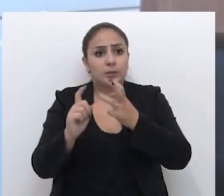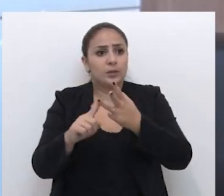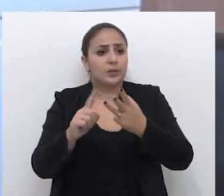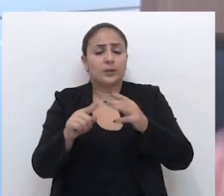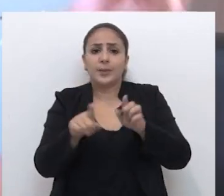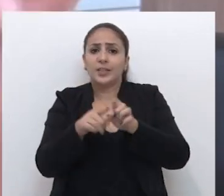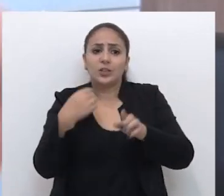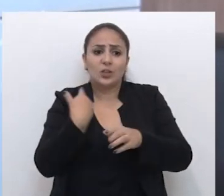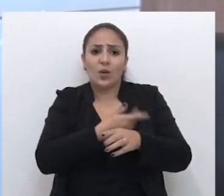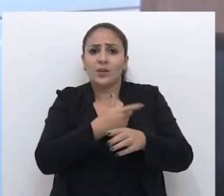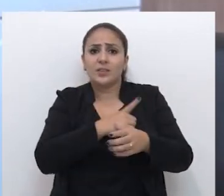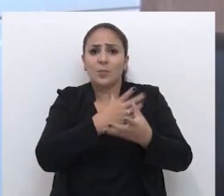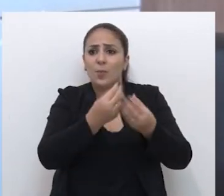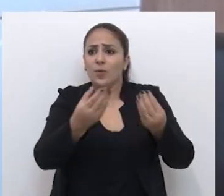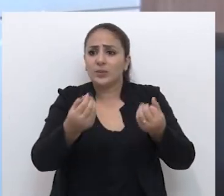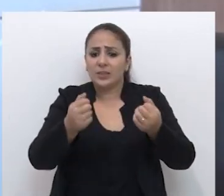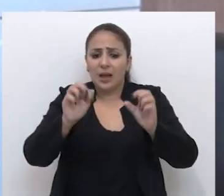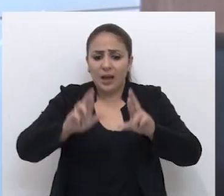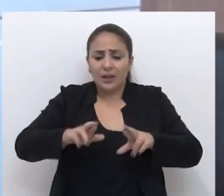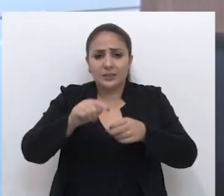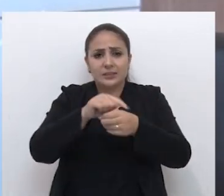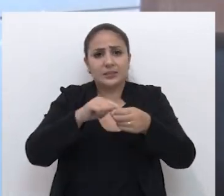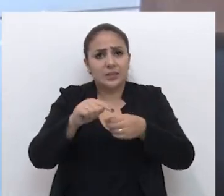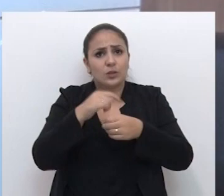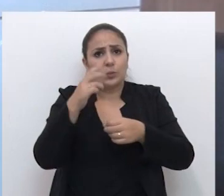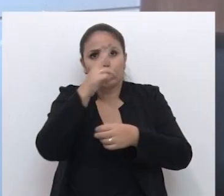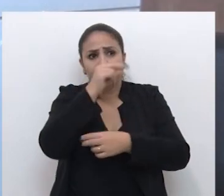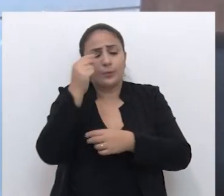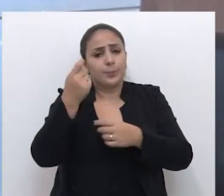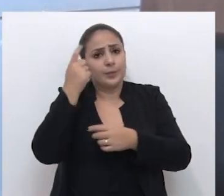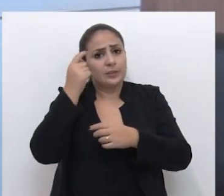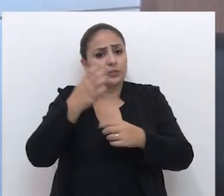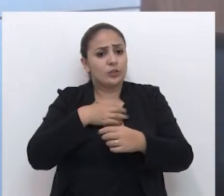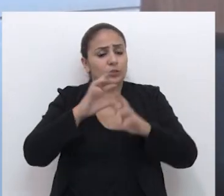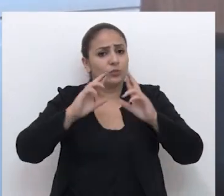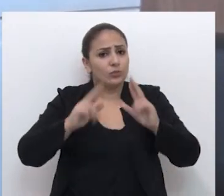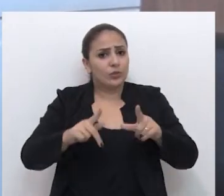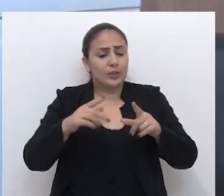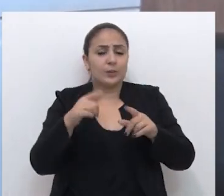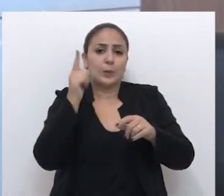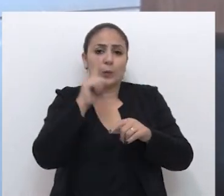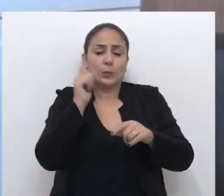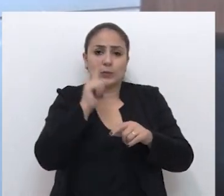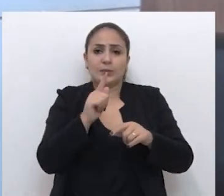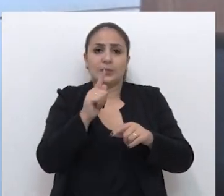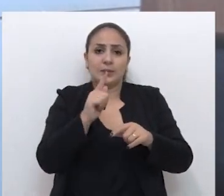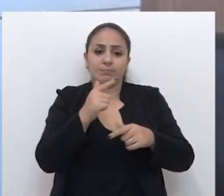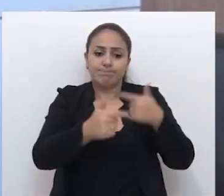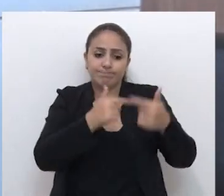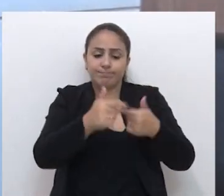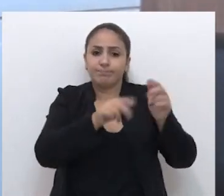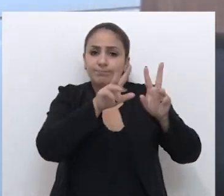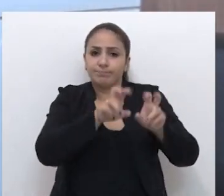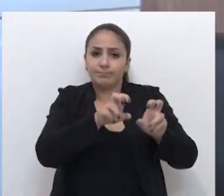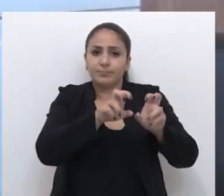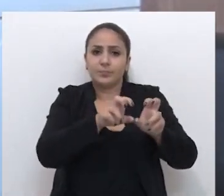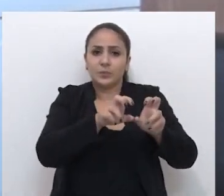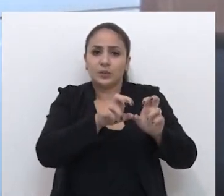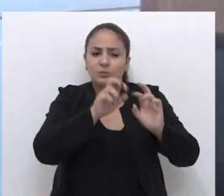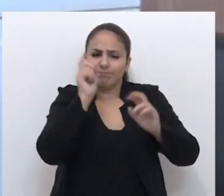Enquanto isso, nós temos vazios urbanos que o município pode pensar de forma diferente para trabalhar